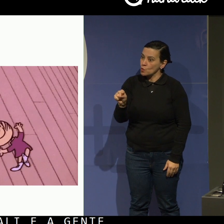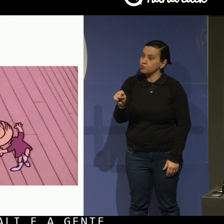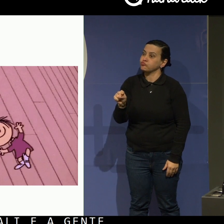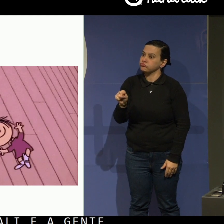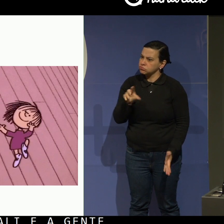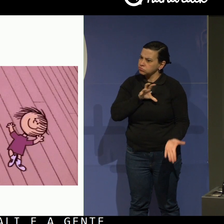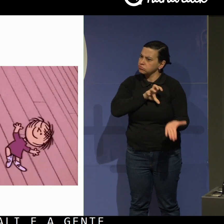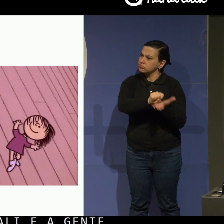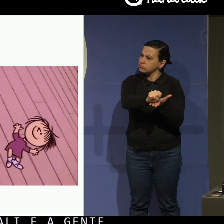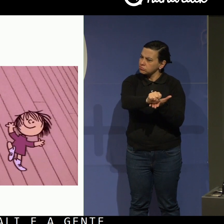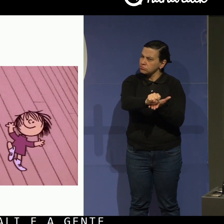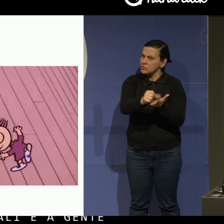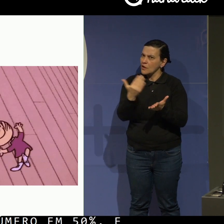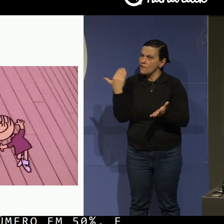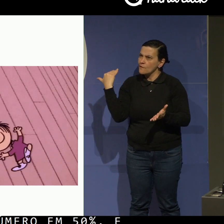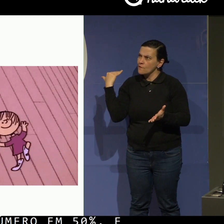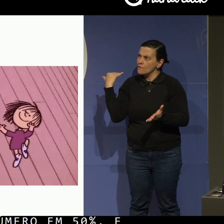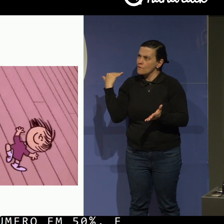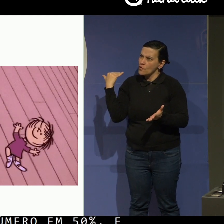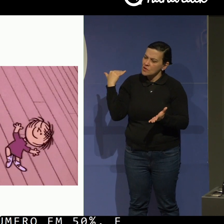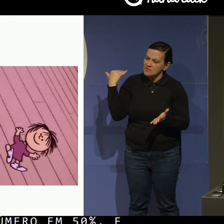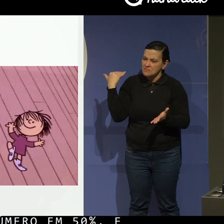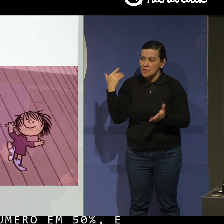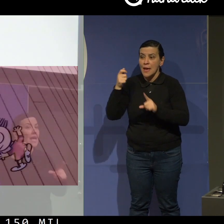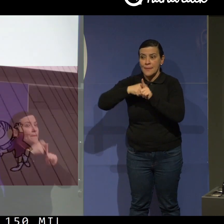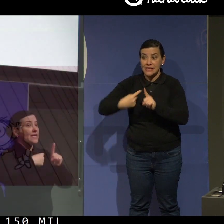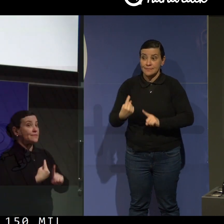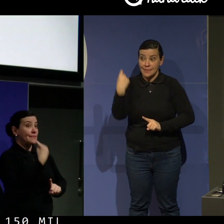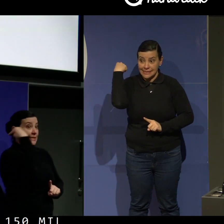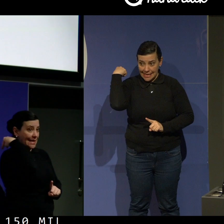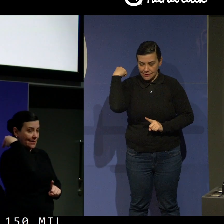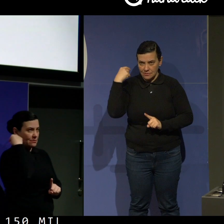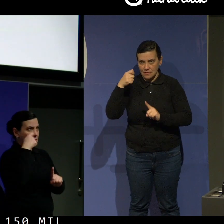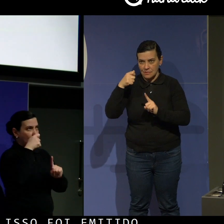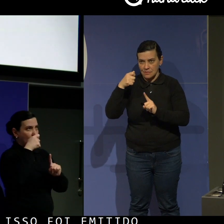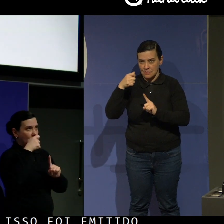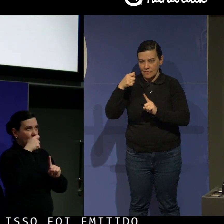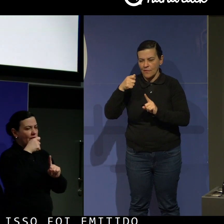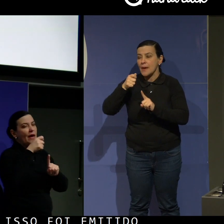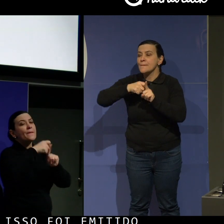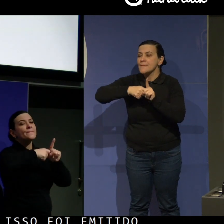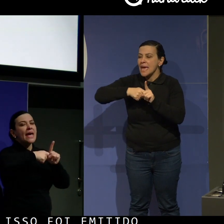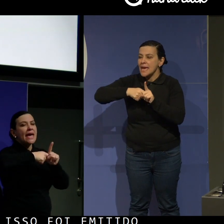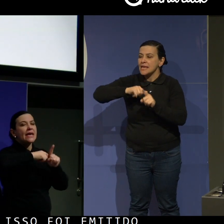medido agora no final do ano fiscal, ou seja, no mês passado, mês retrasado, junho, né?